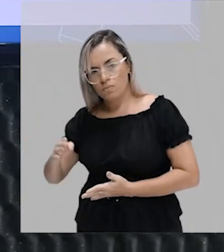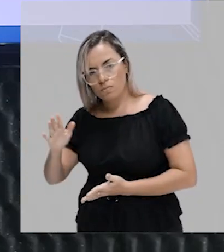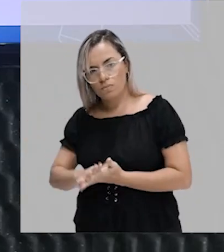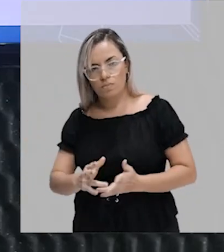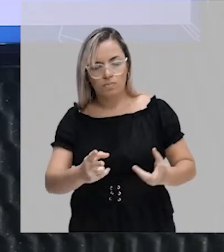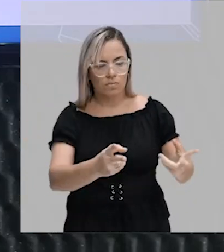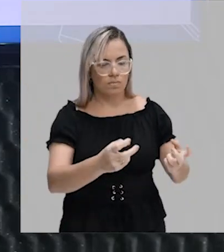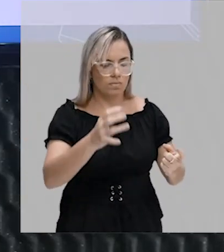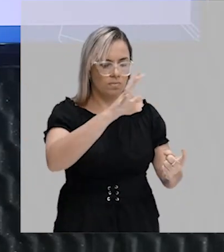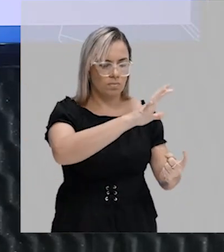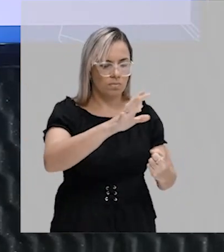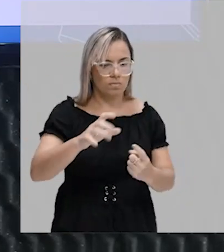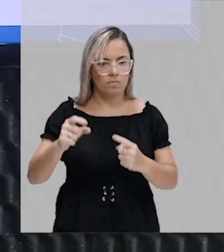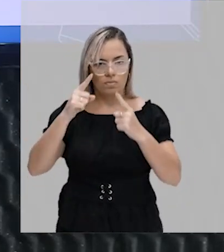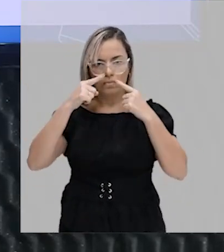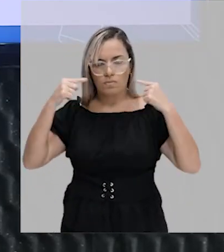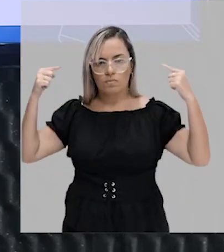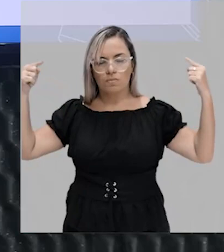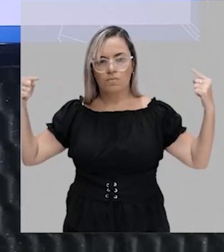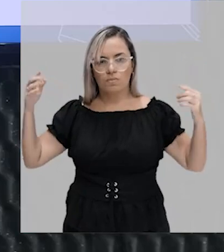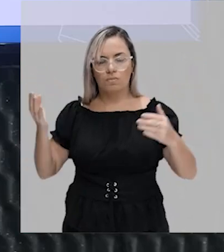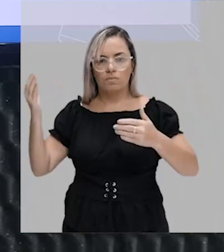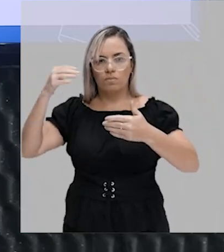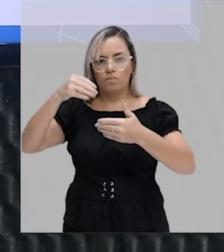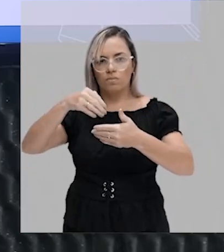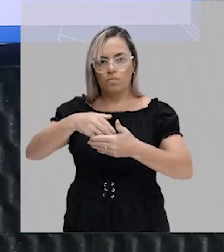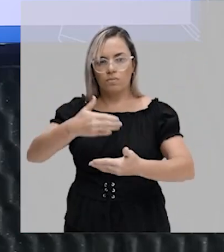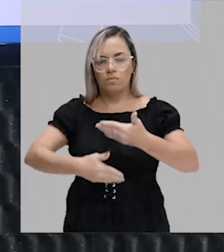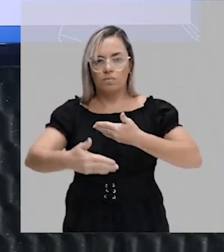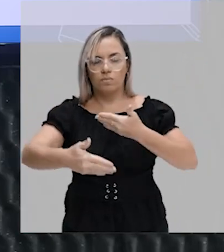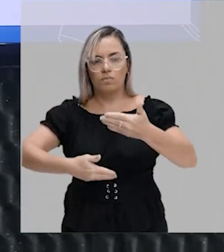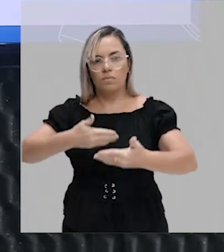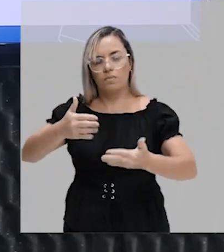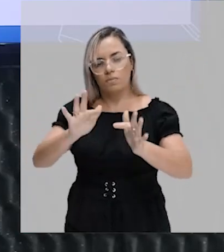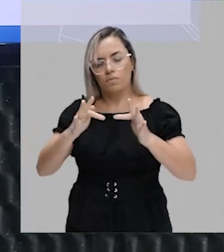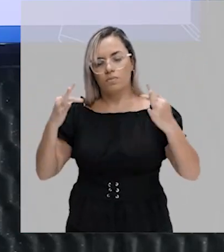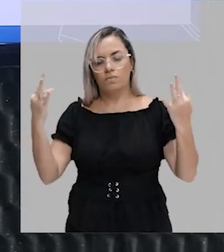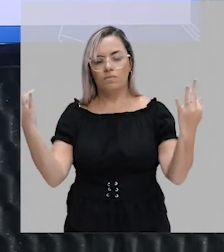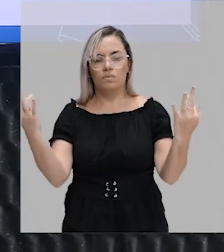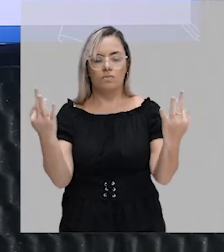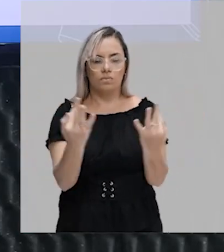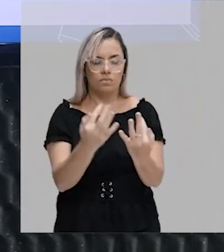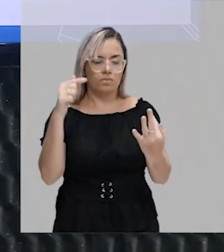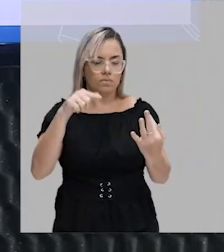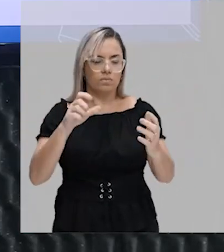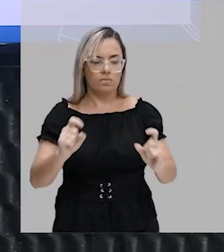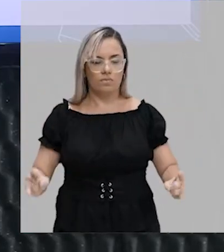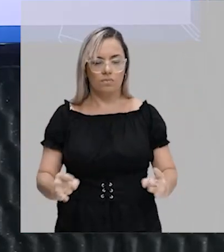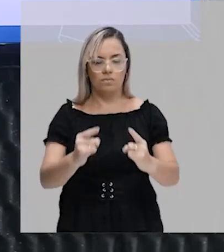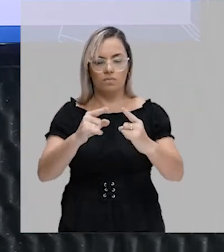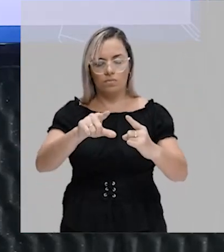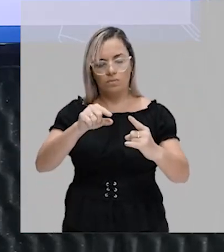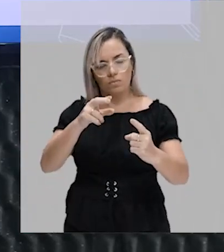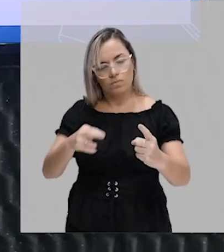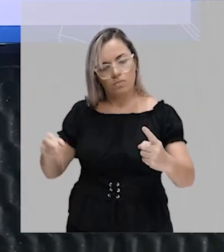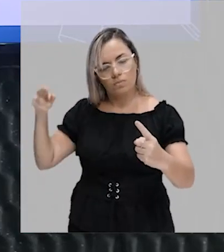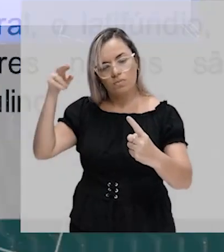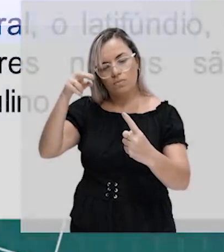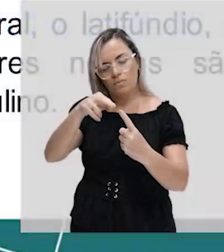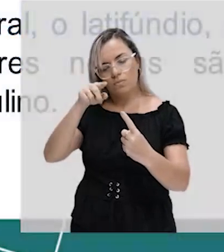a influência do patriarcado, dentro da relação familiar, pegando a família como instituição de referência.